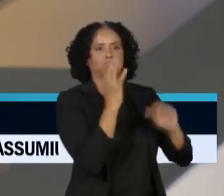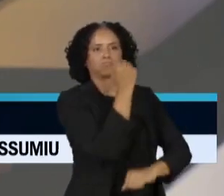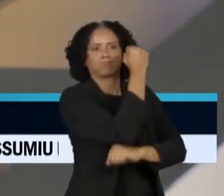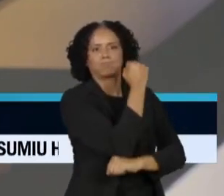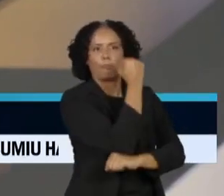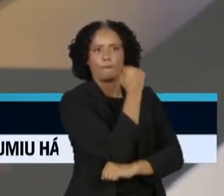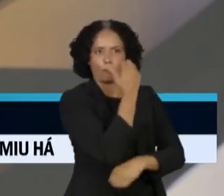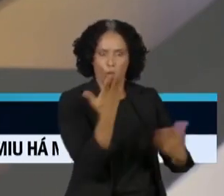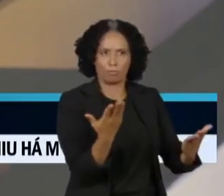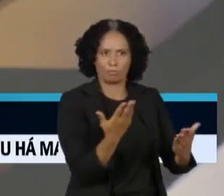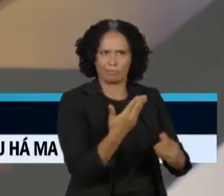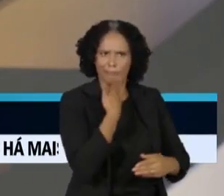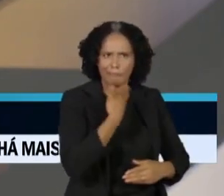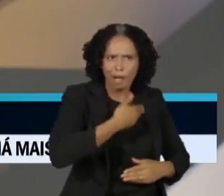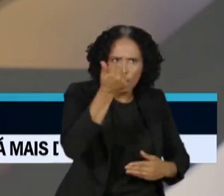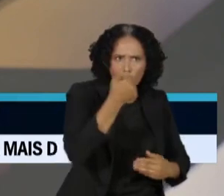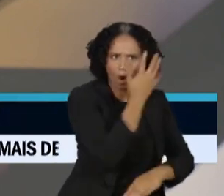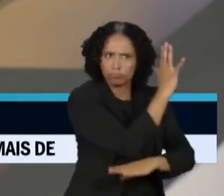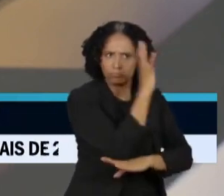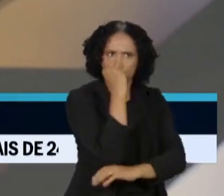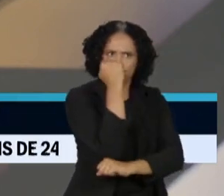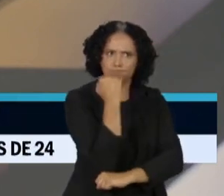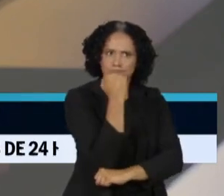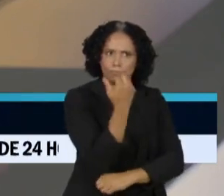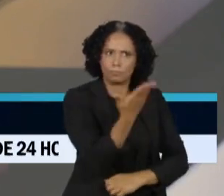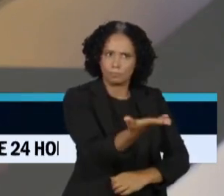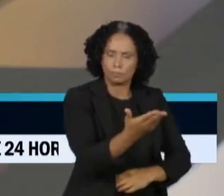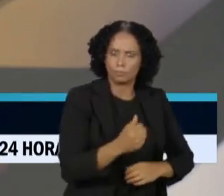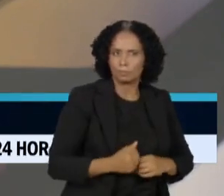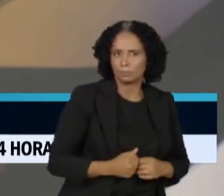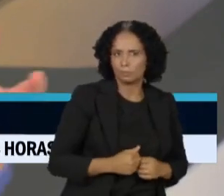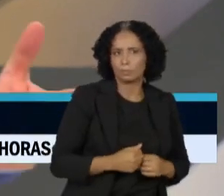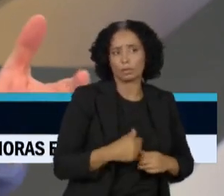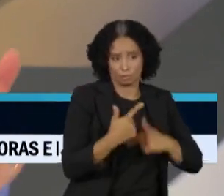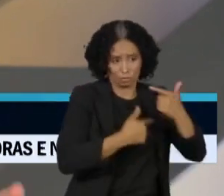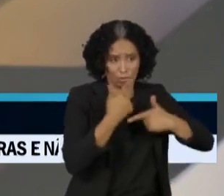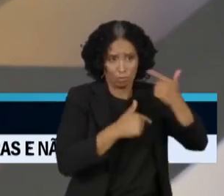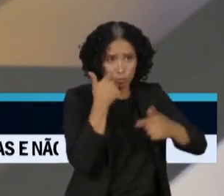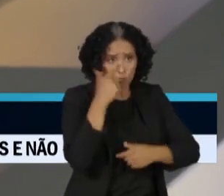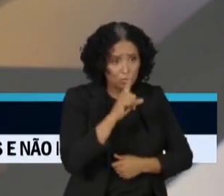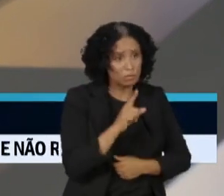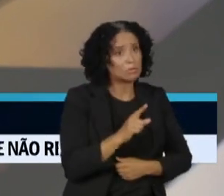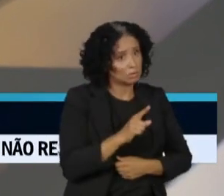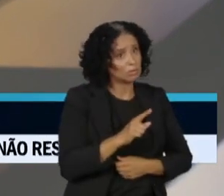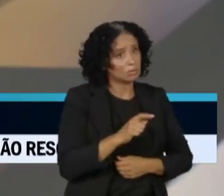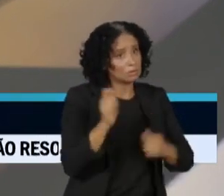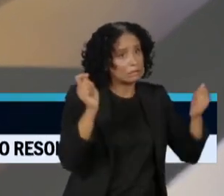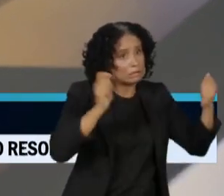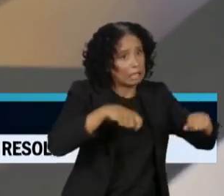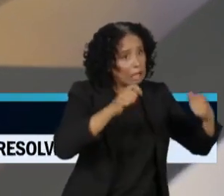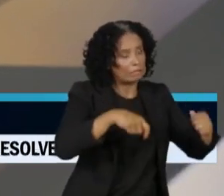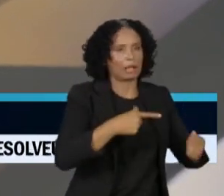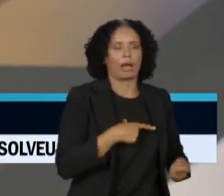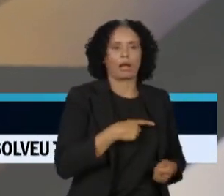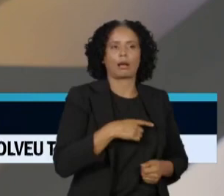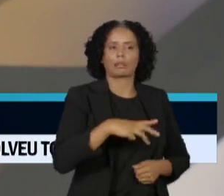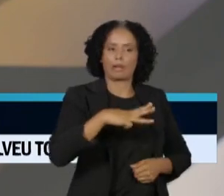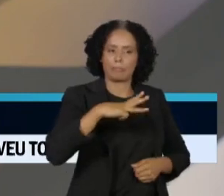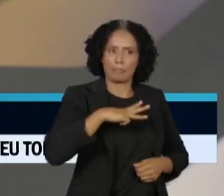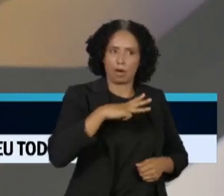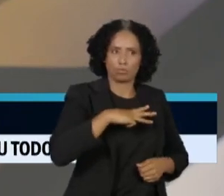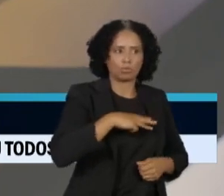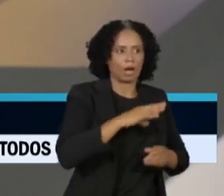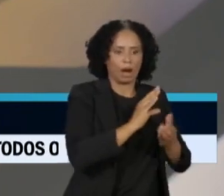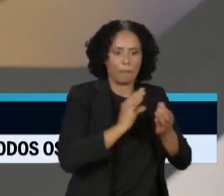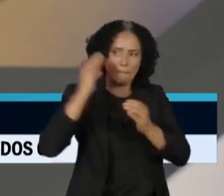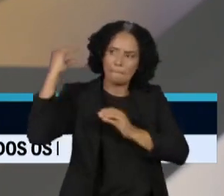mais em pé. E você pode atrair capitais privados para isso. É importante o financiamento governo